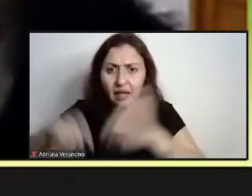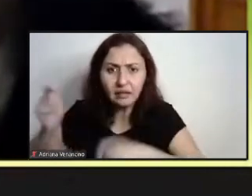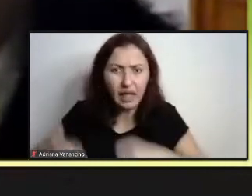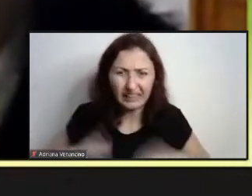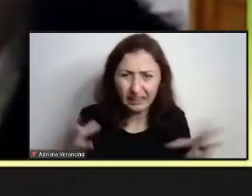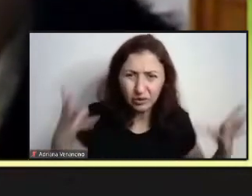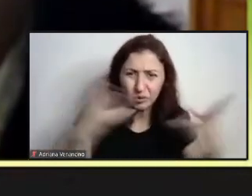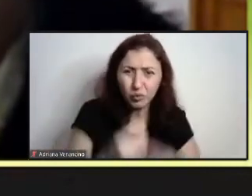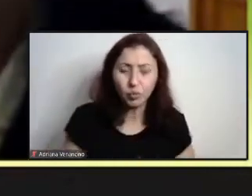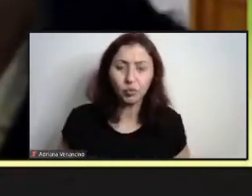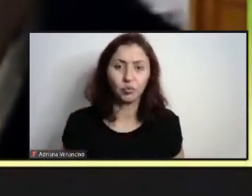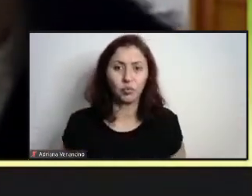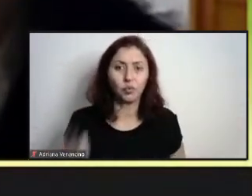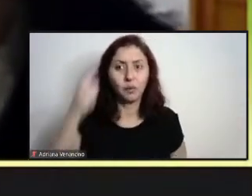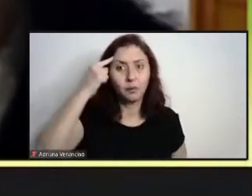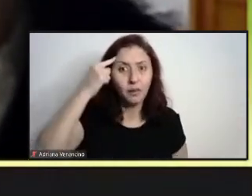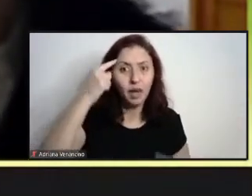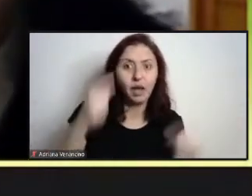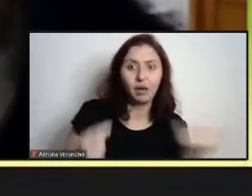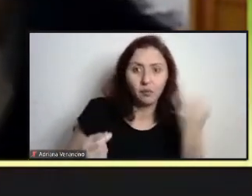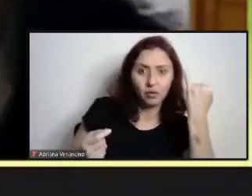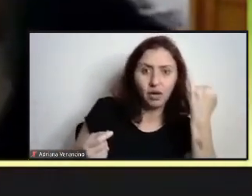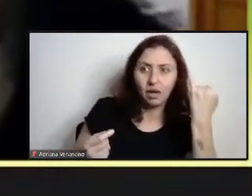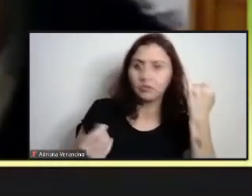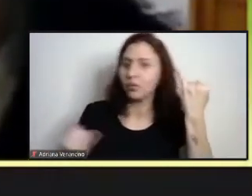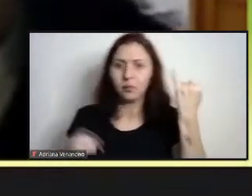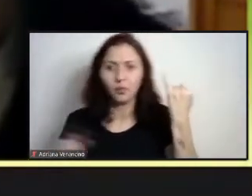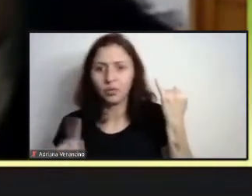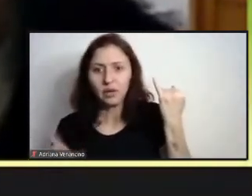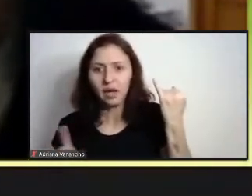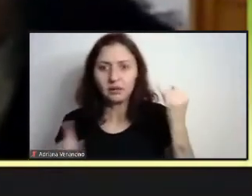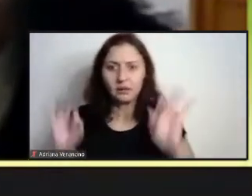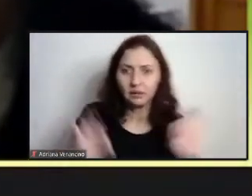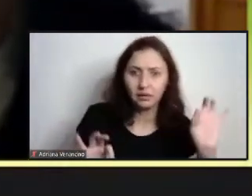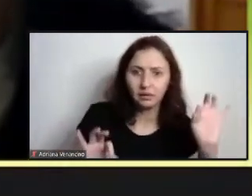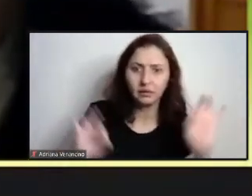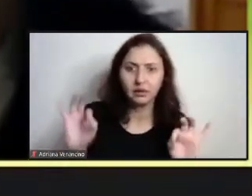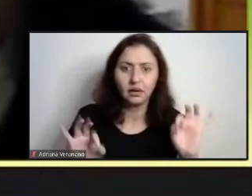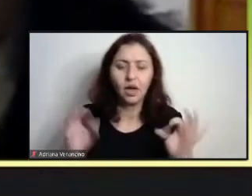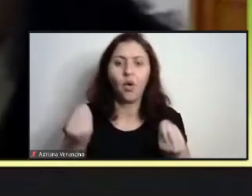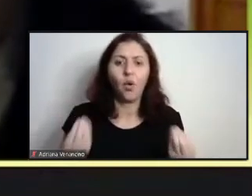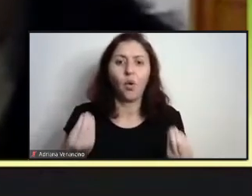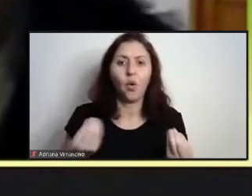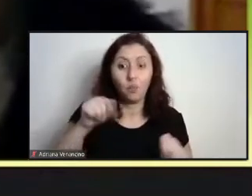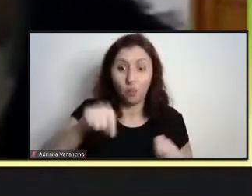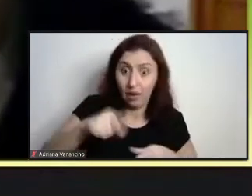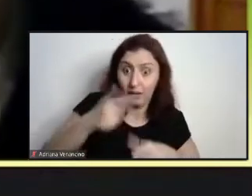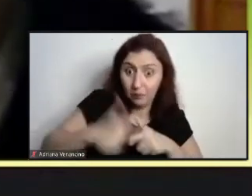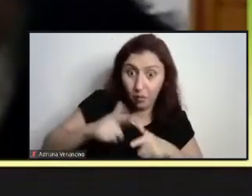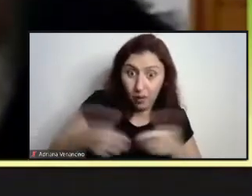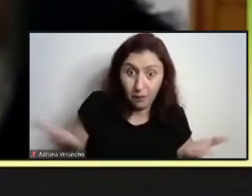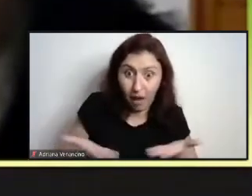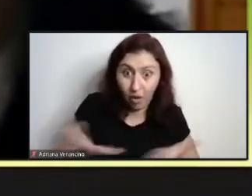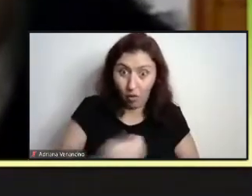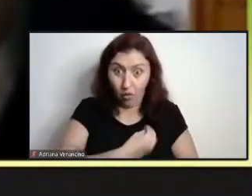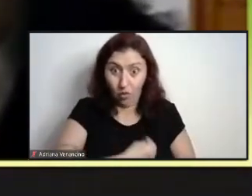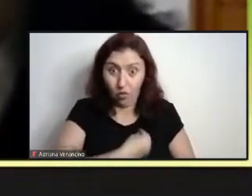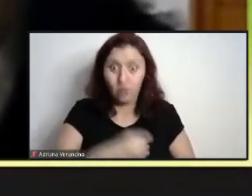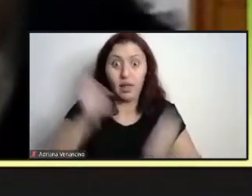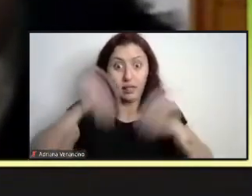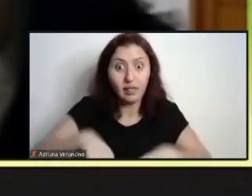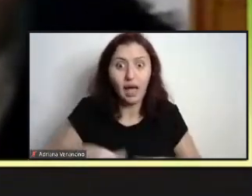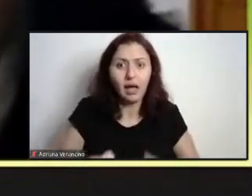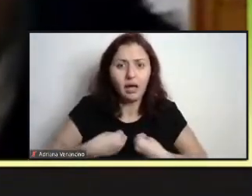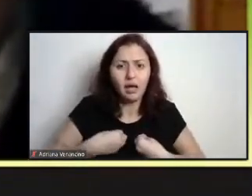o que não é essencial, o que, inclusive, essa crise, ela dá uma oportunidade para que a gente possa fazer debates muito